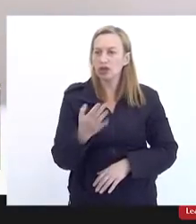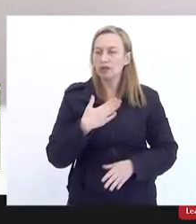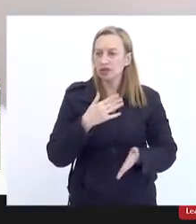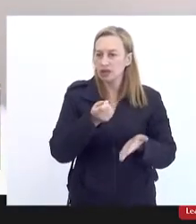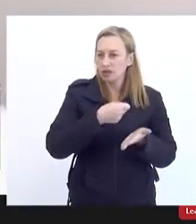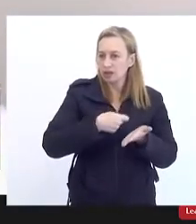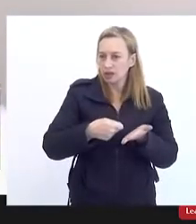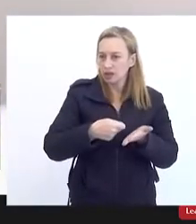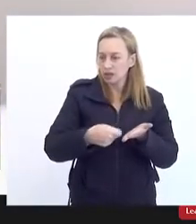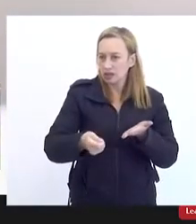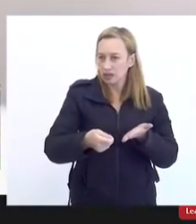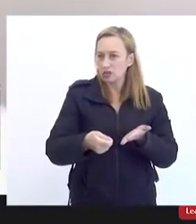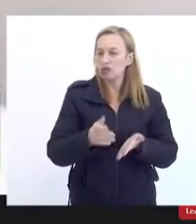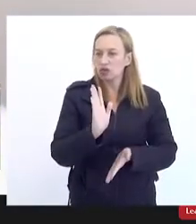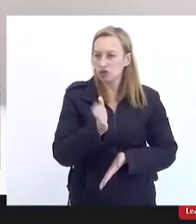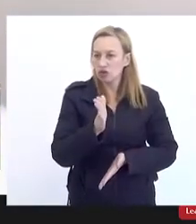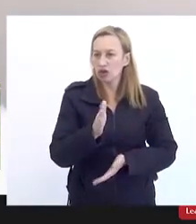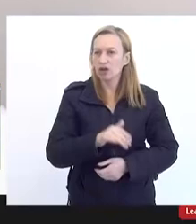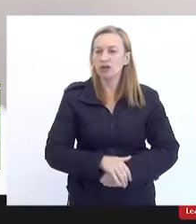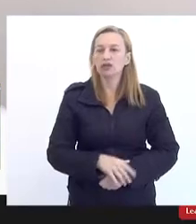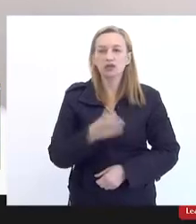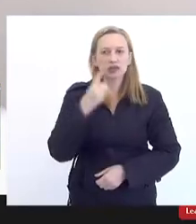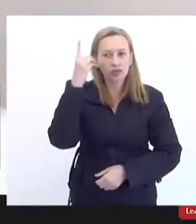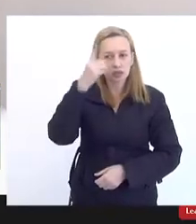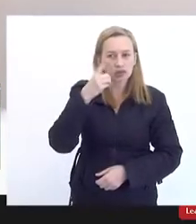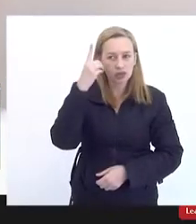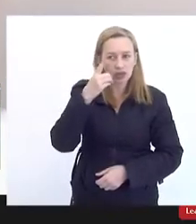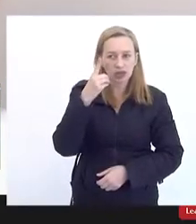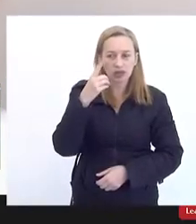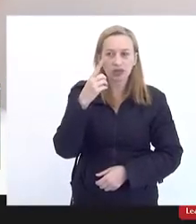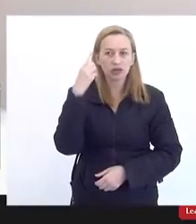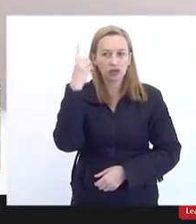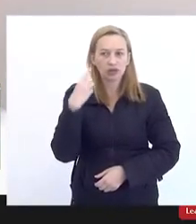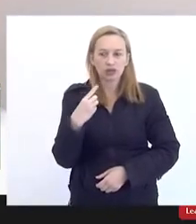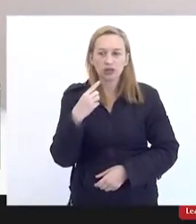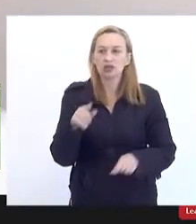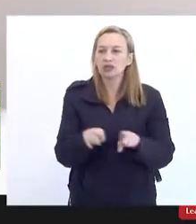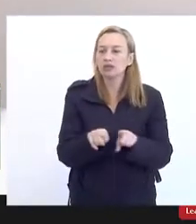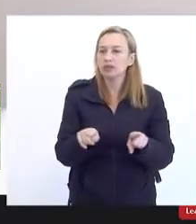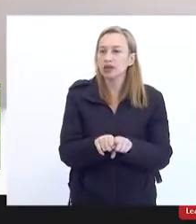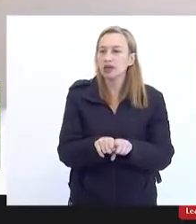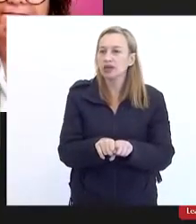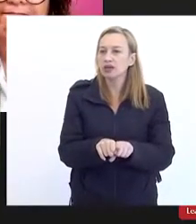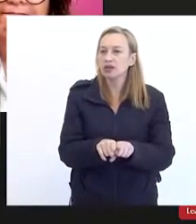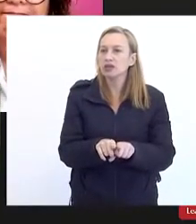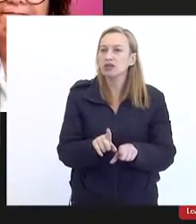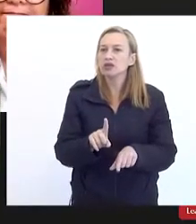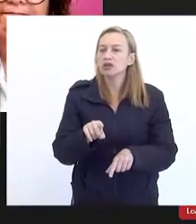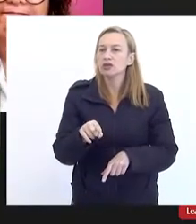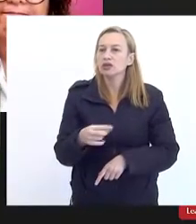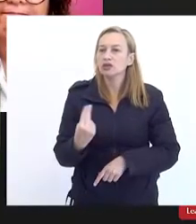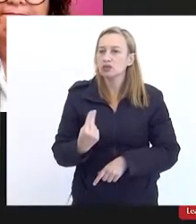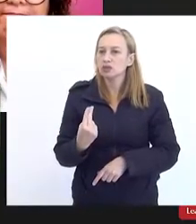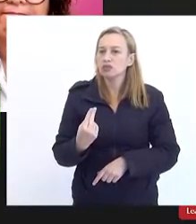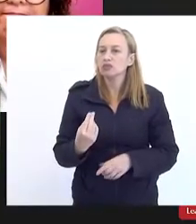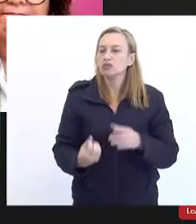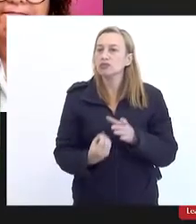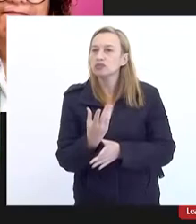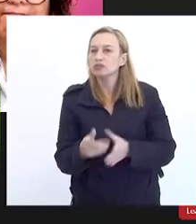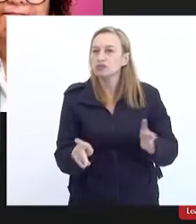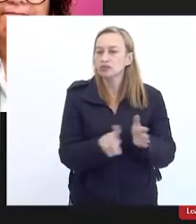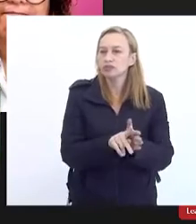já conte com ela acredito que deputada Mônica Francisco também mas certamente estaremos aí como coautoras desse projeto